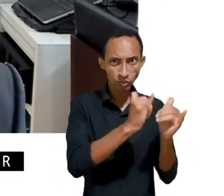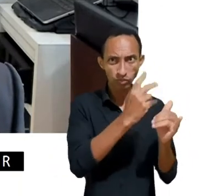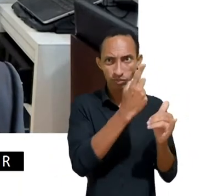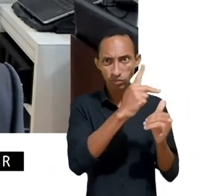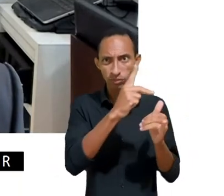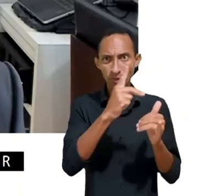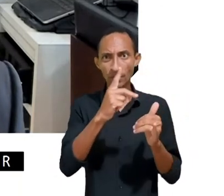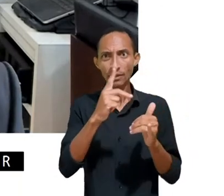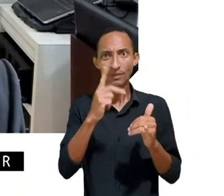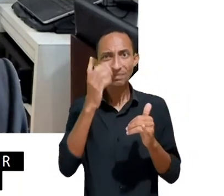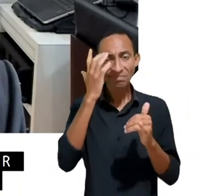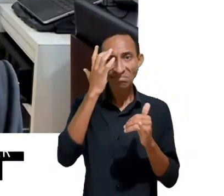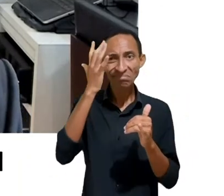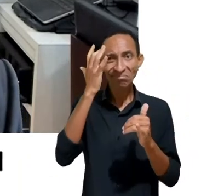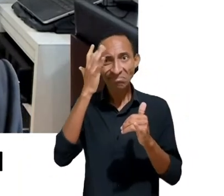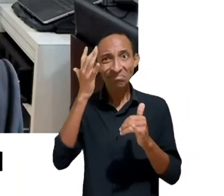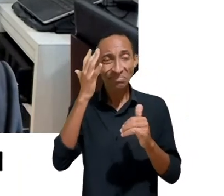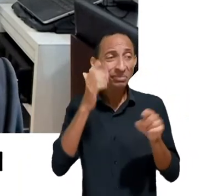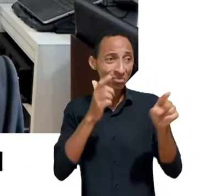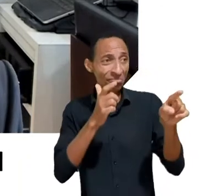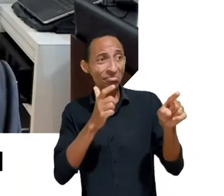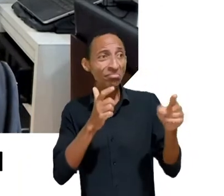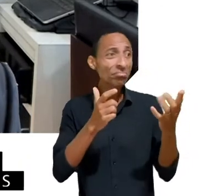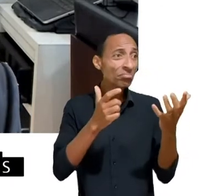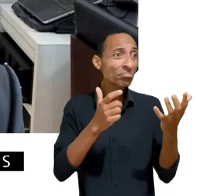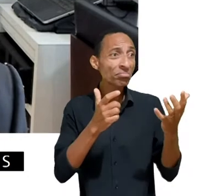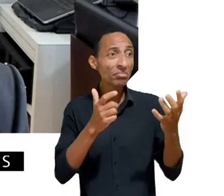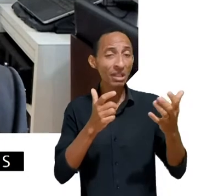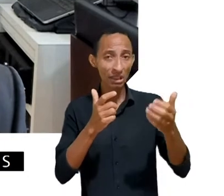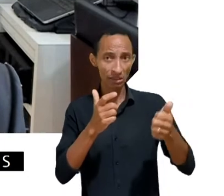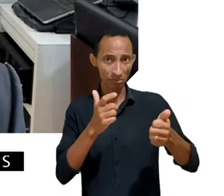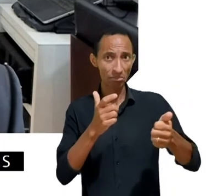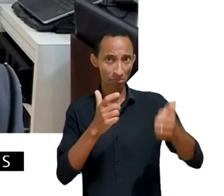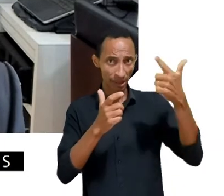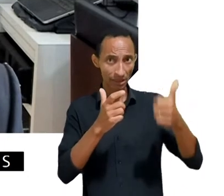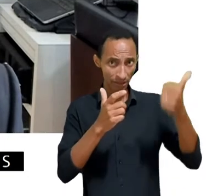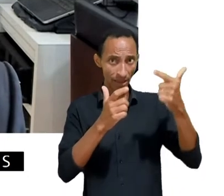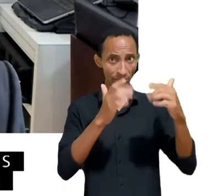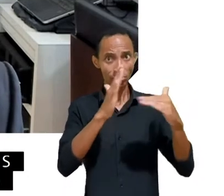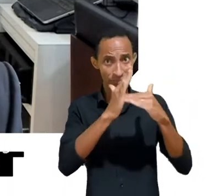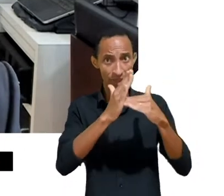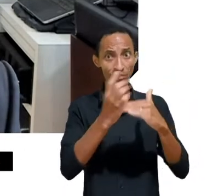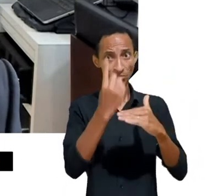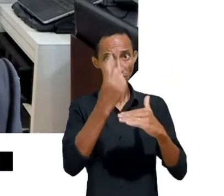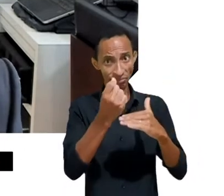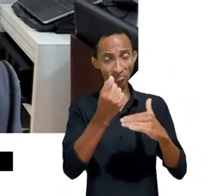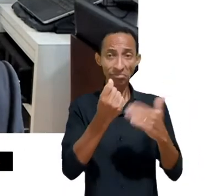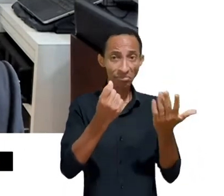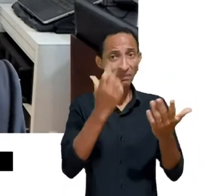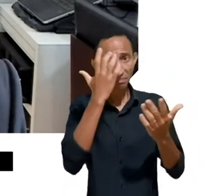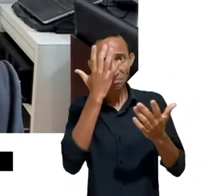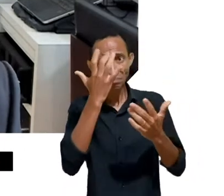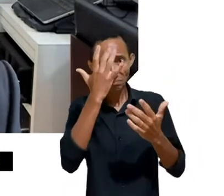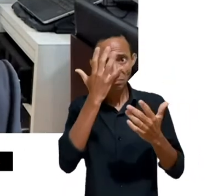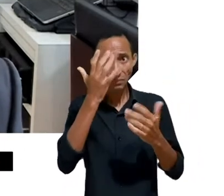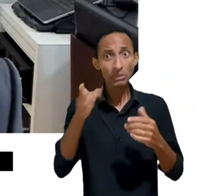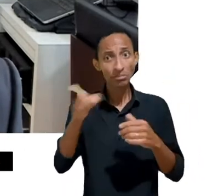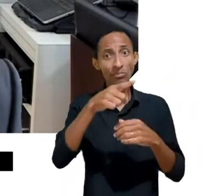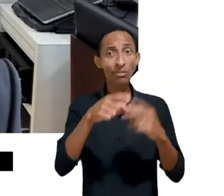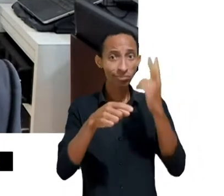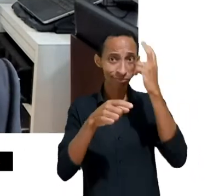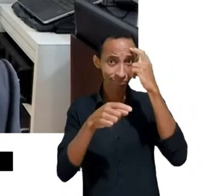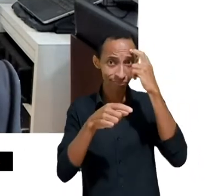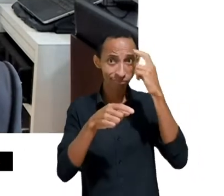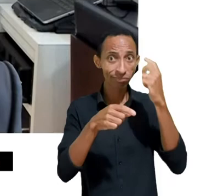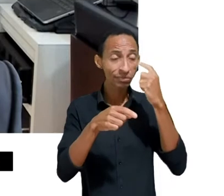consentir quando a gente está entre 12 e 16 anos. É claro que é fundamental a gente já trabalhar com essa cultura de dar autonomia